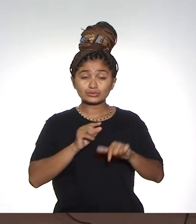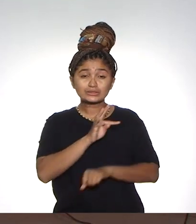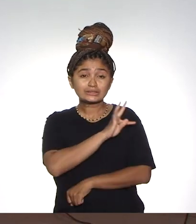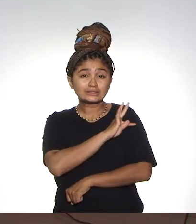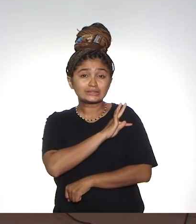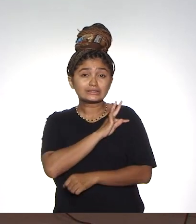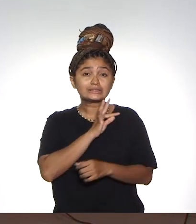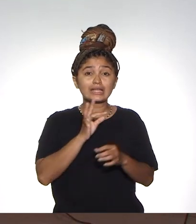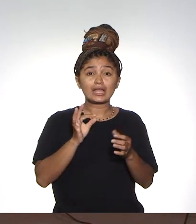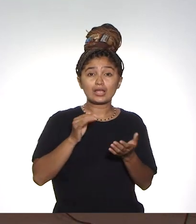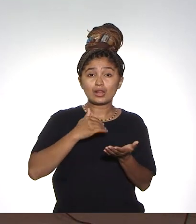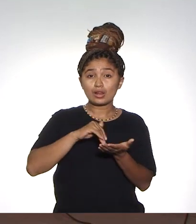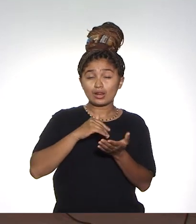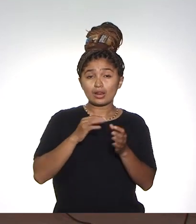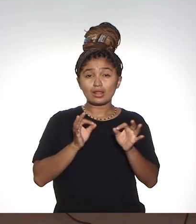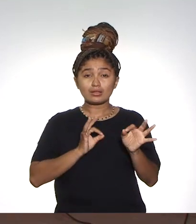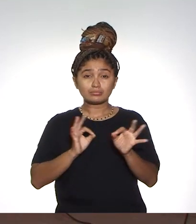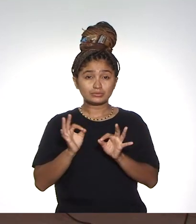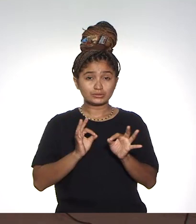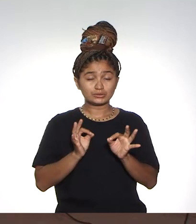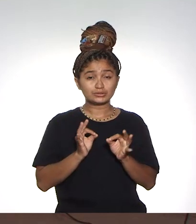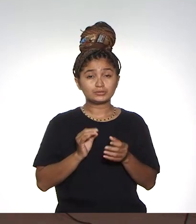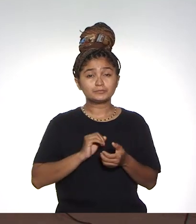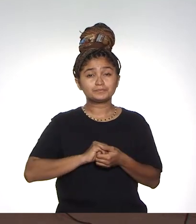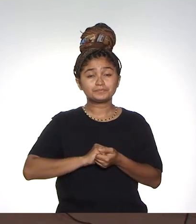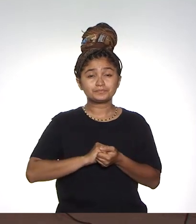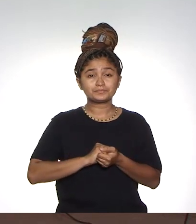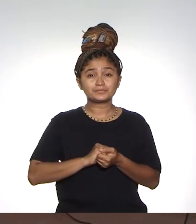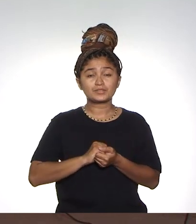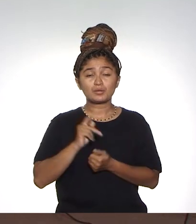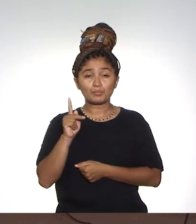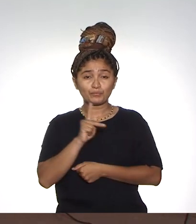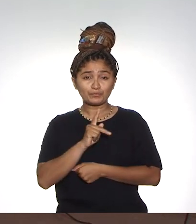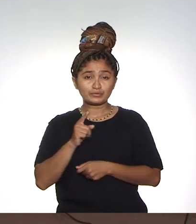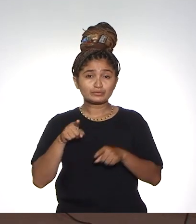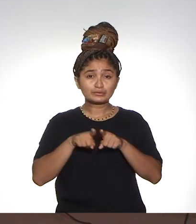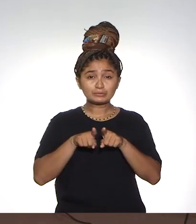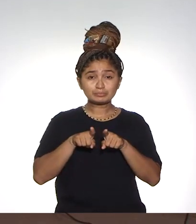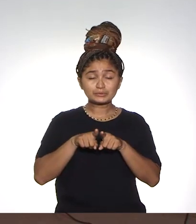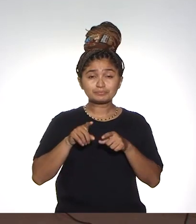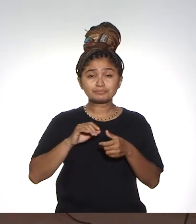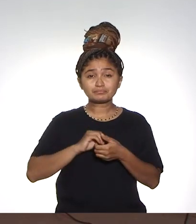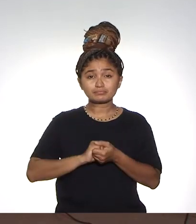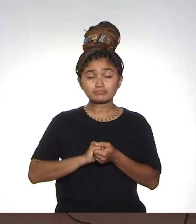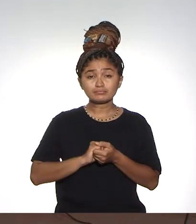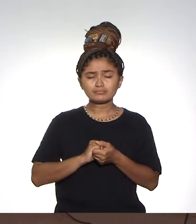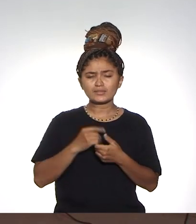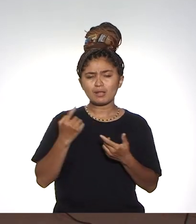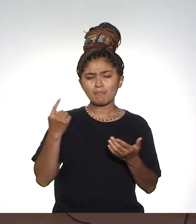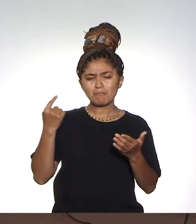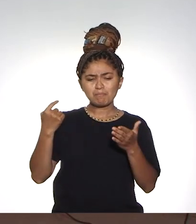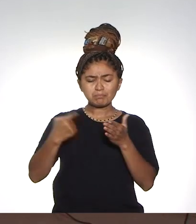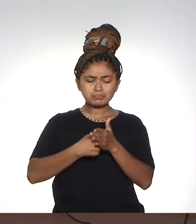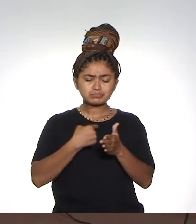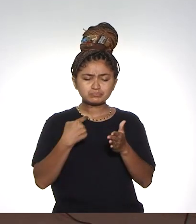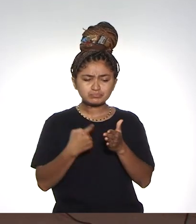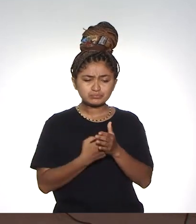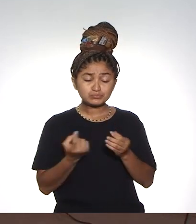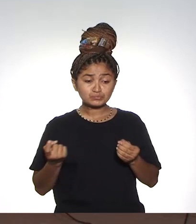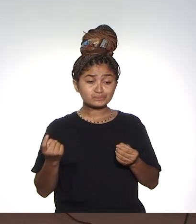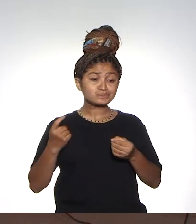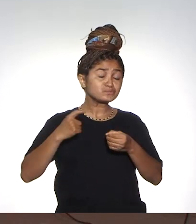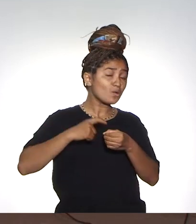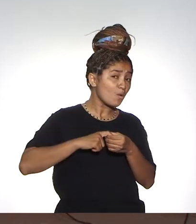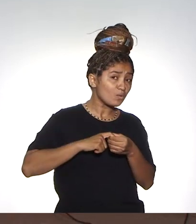docentes que são de grupo de risco. Então, quando há um questionamento do retorno, é